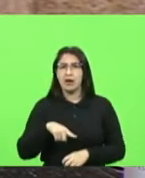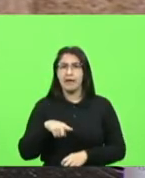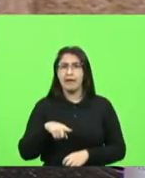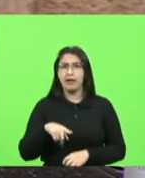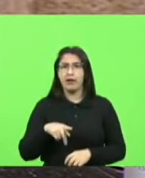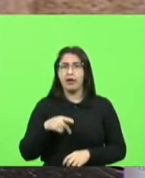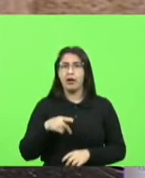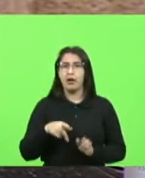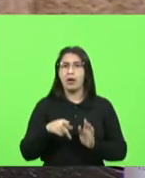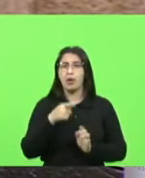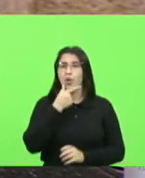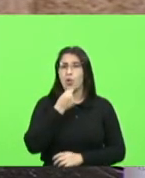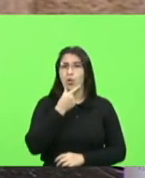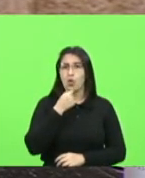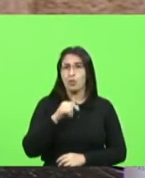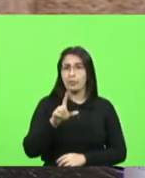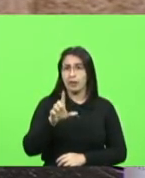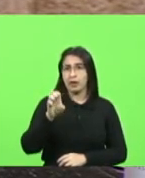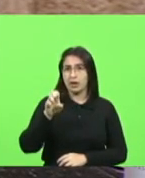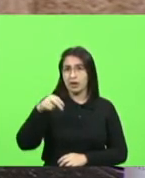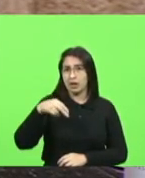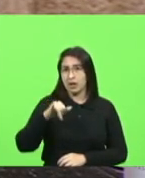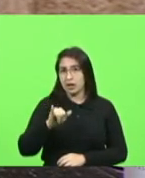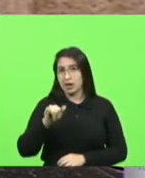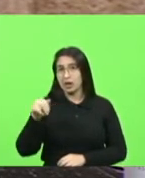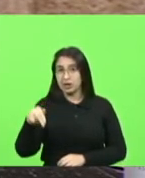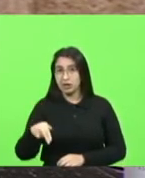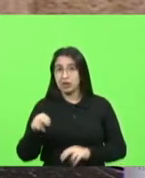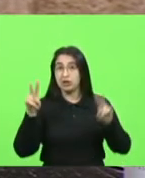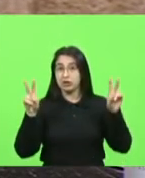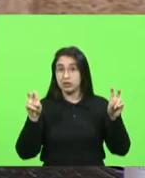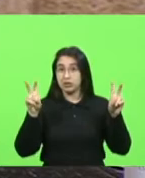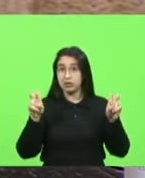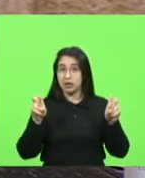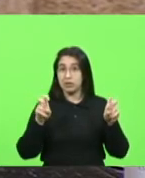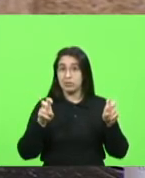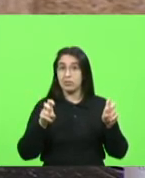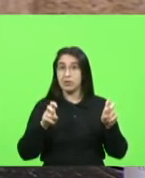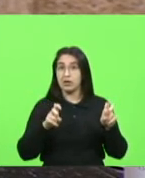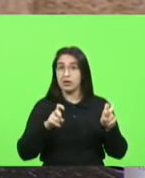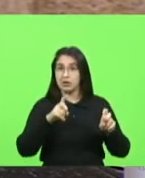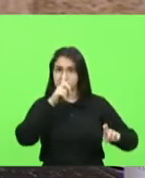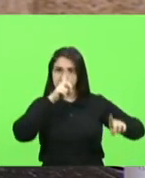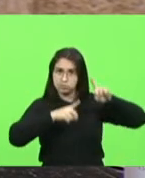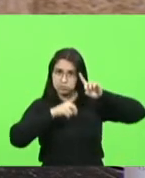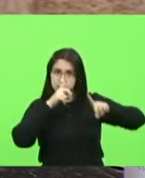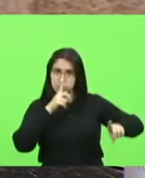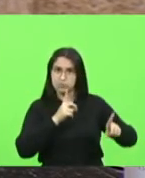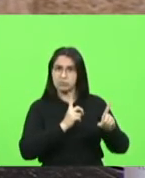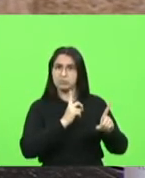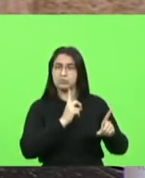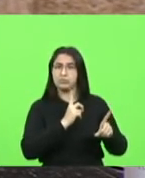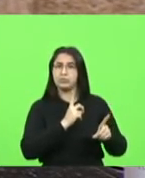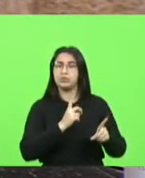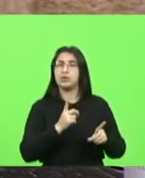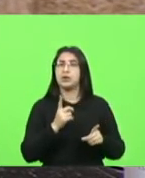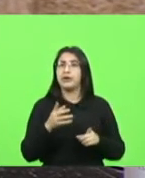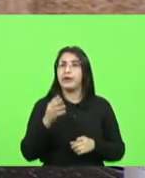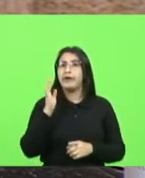tinha alguma coisa a ver com ditadura e por algum motivo o professor achou que estava bom e que ele estava sendo